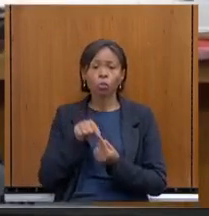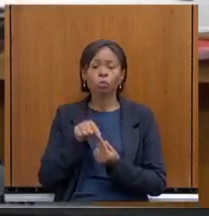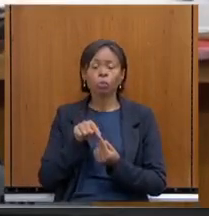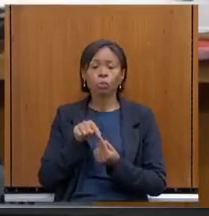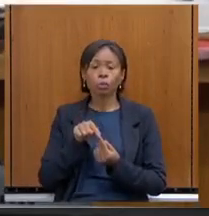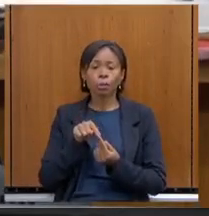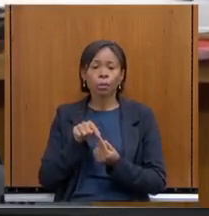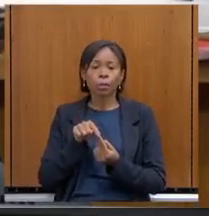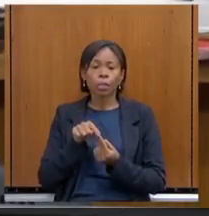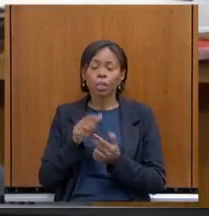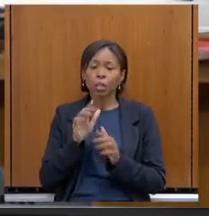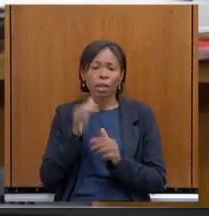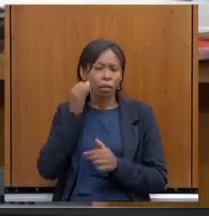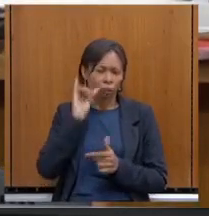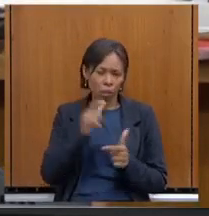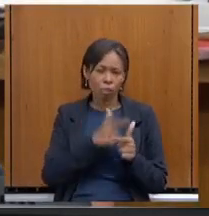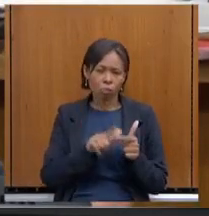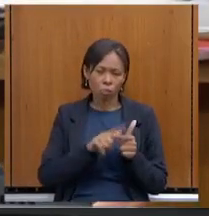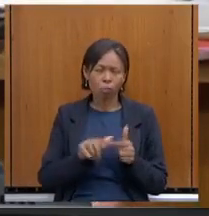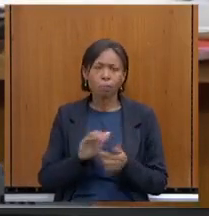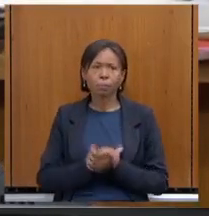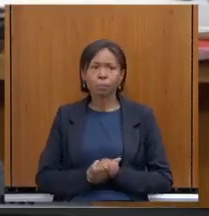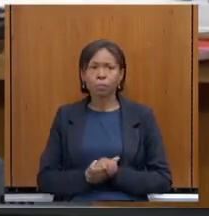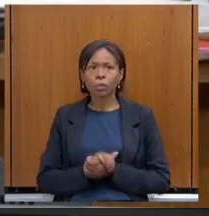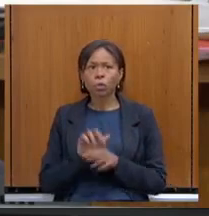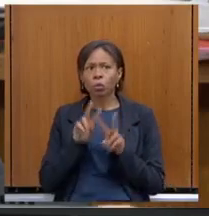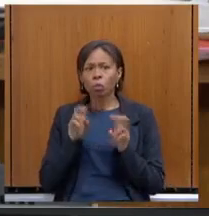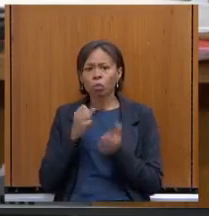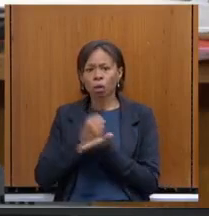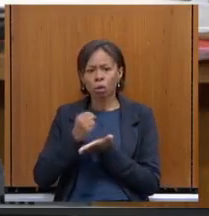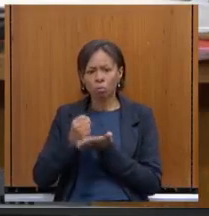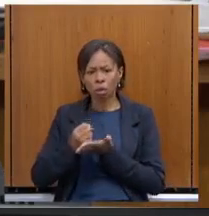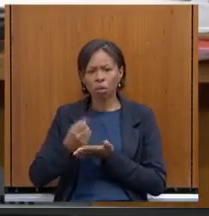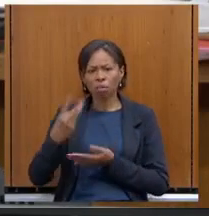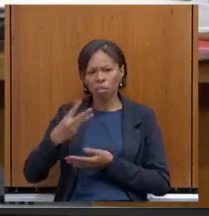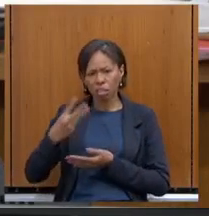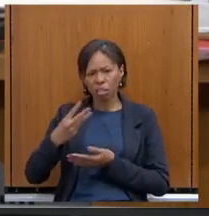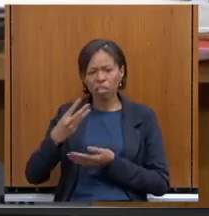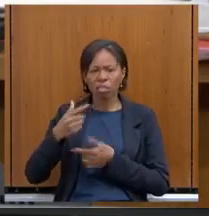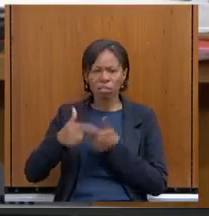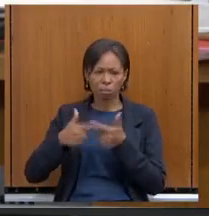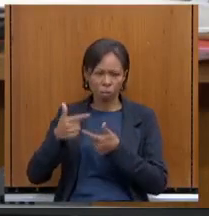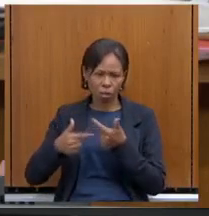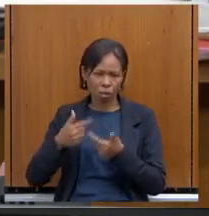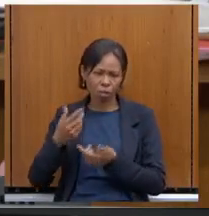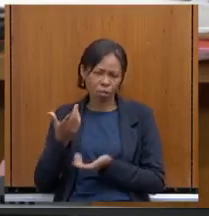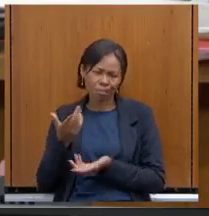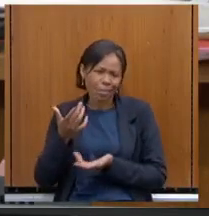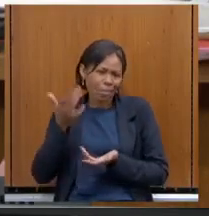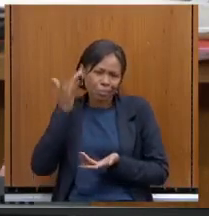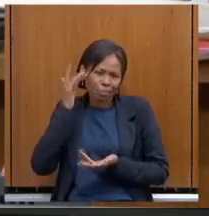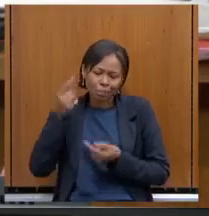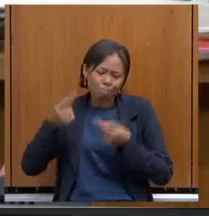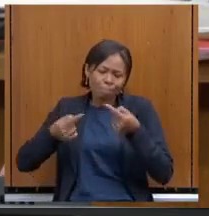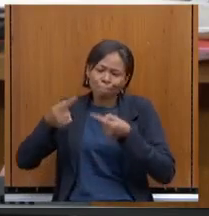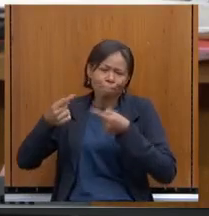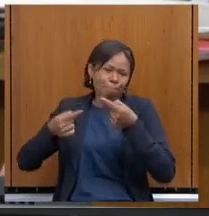problema. Terceirização, eu não teria nem capacidade de discutir isso com o senhor. A questão de terceirização seria